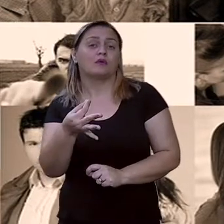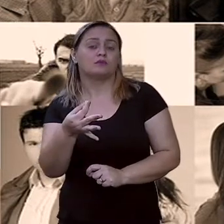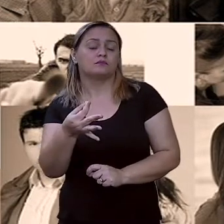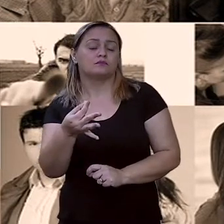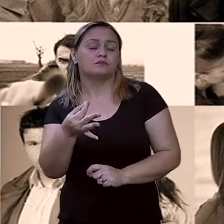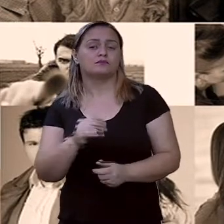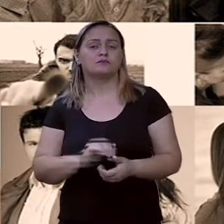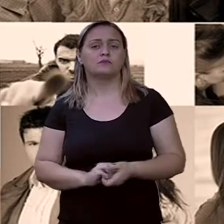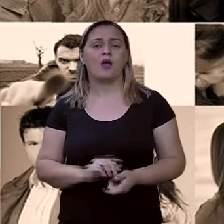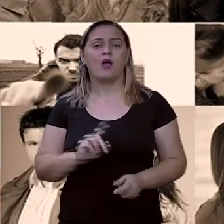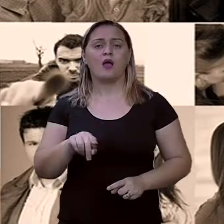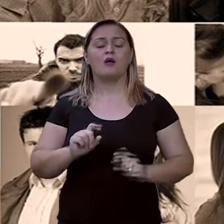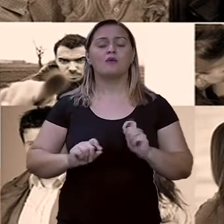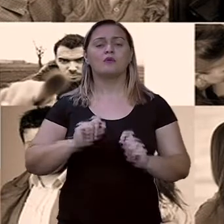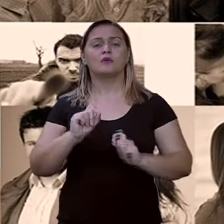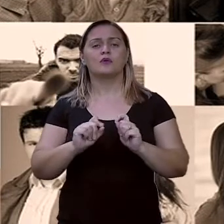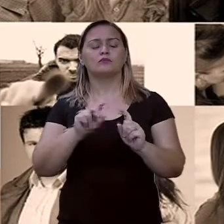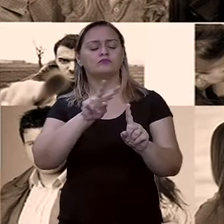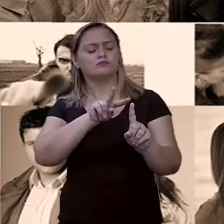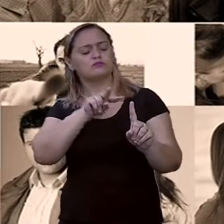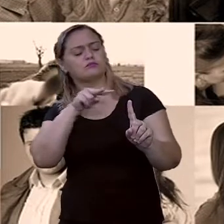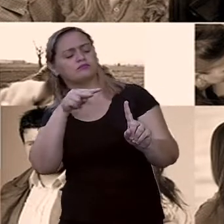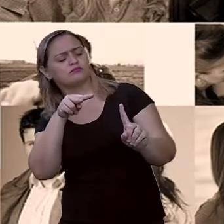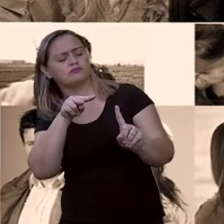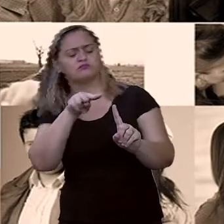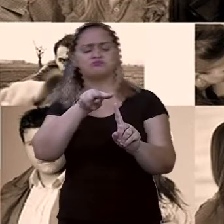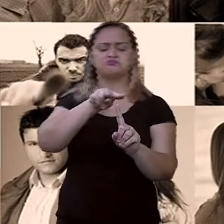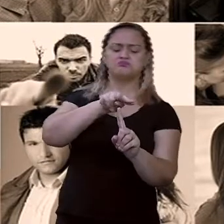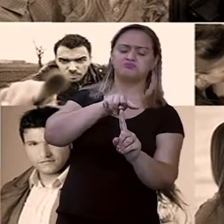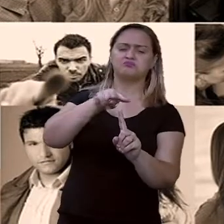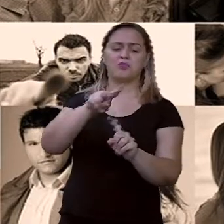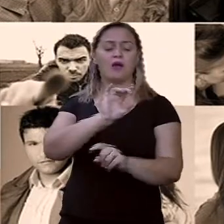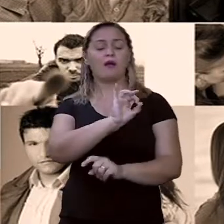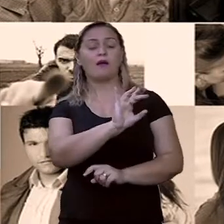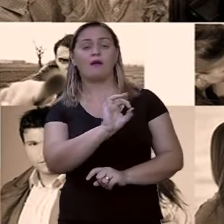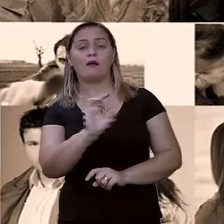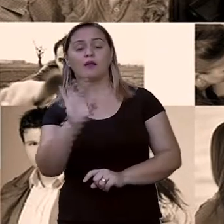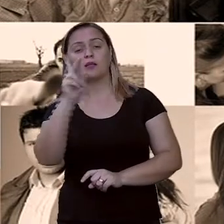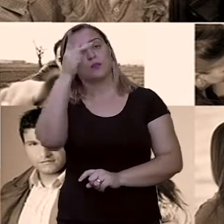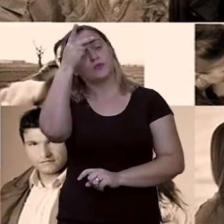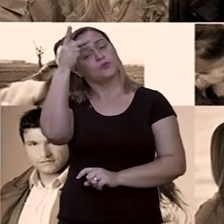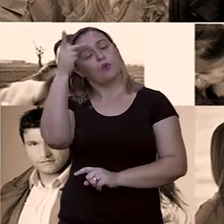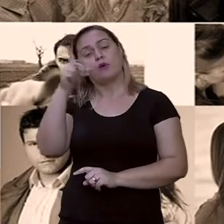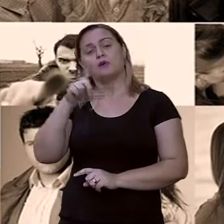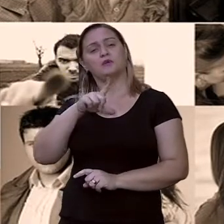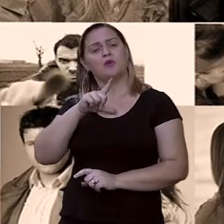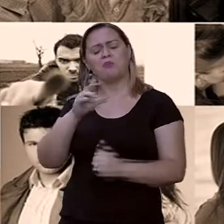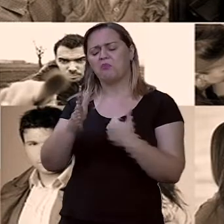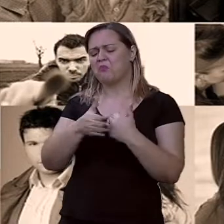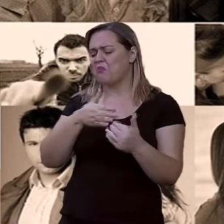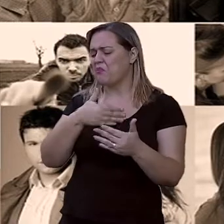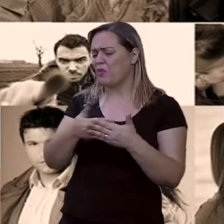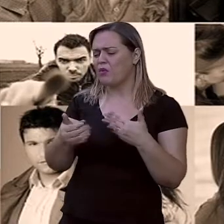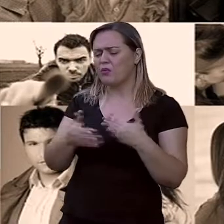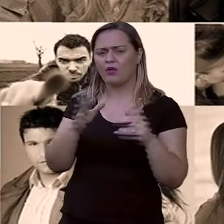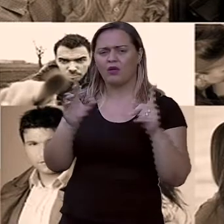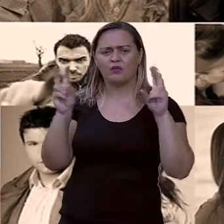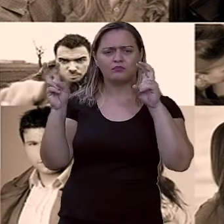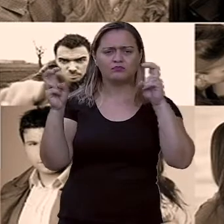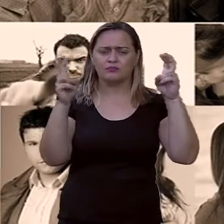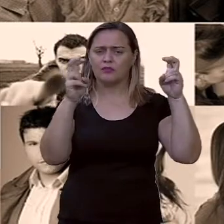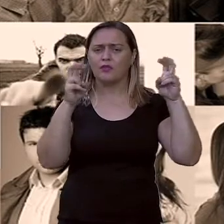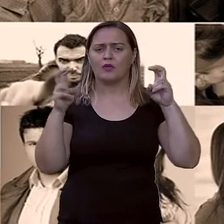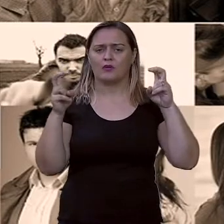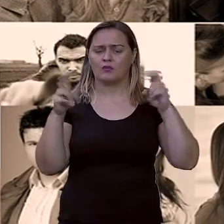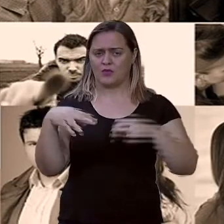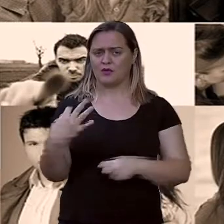é do que o ponto de vista de cada pessoa, que cada pessoa tem, não é? Sobre qualquer assunto. Até porque